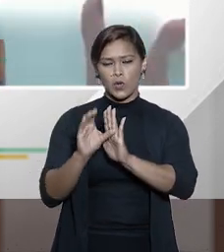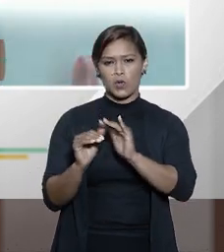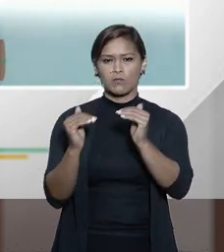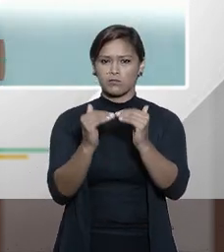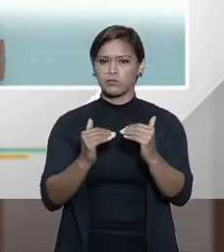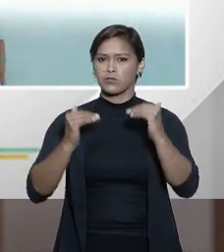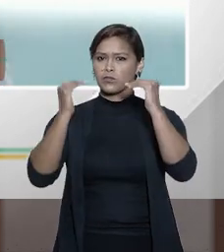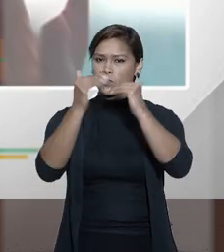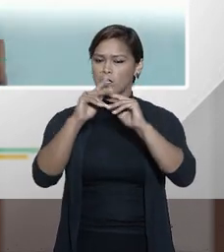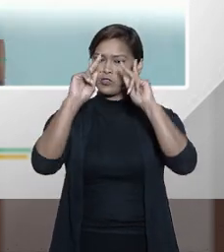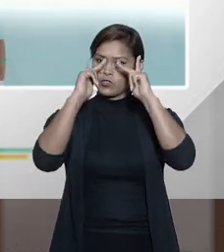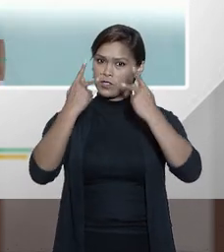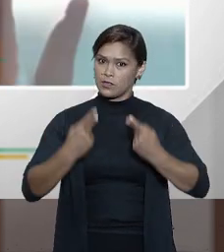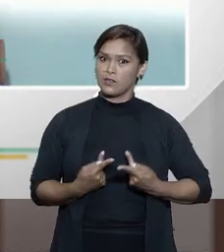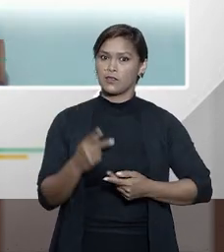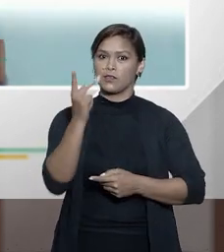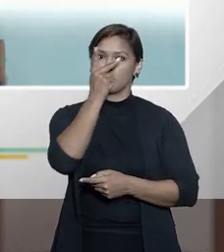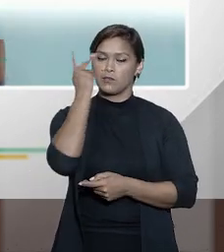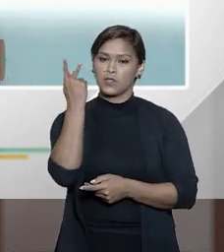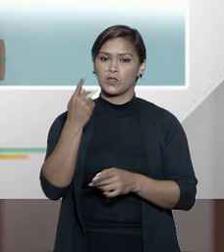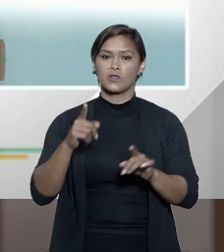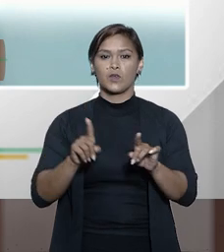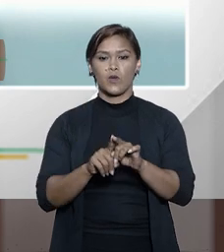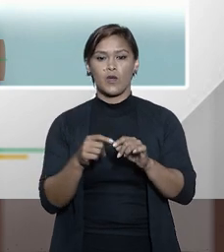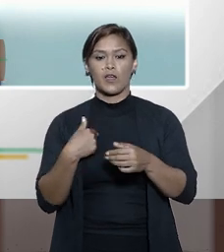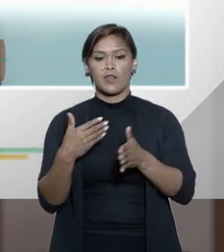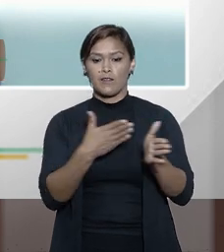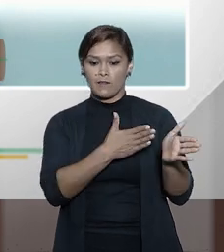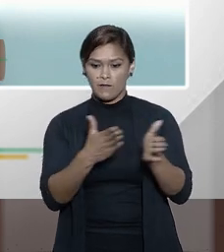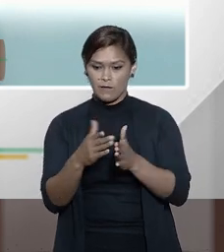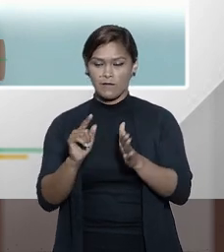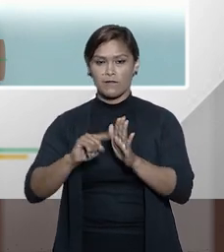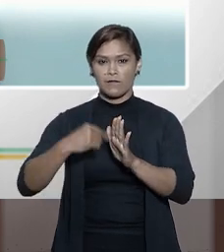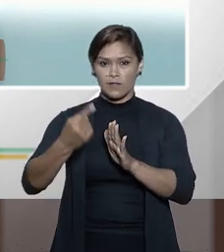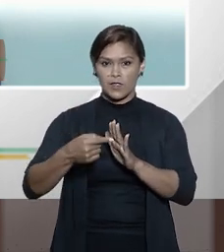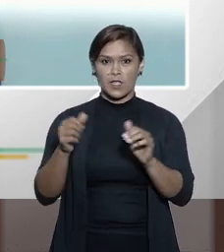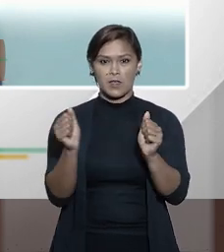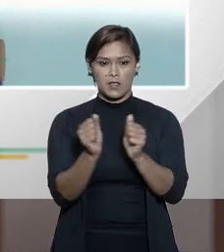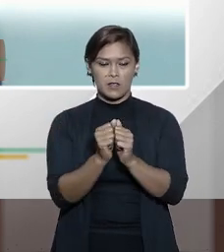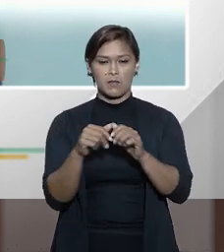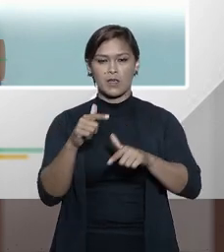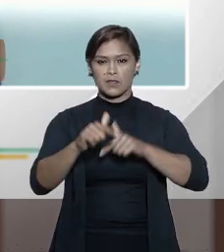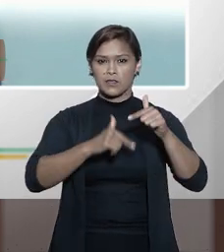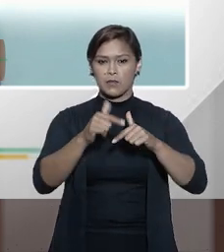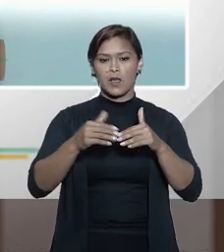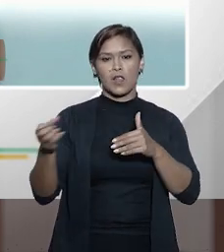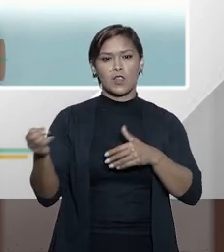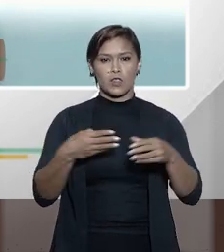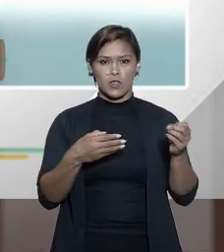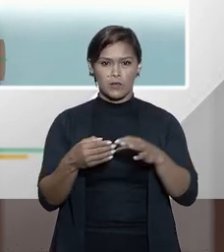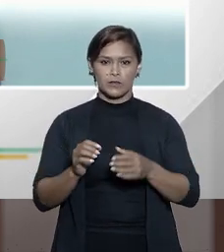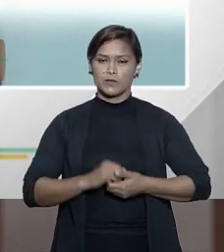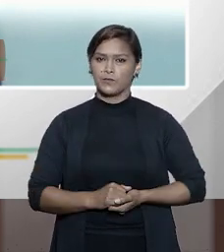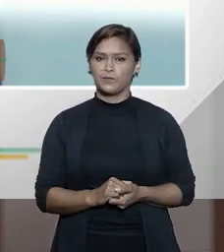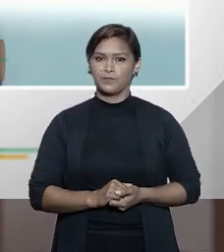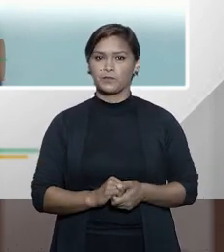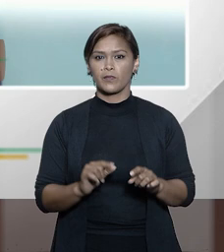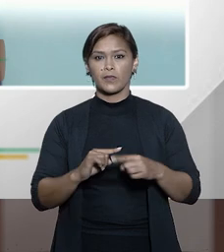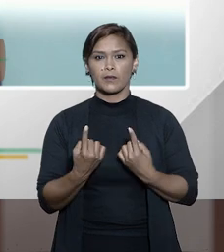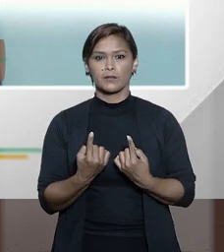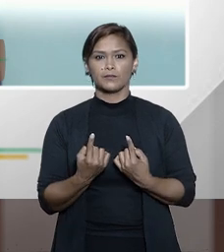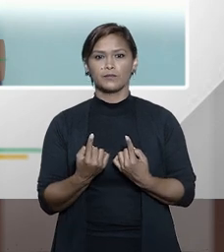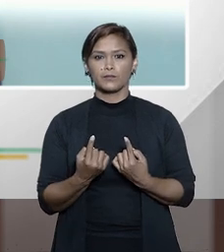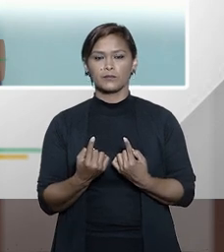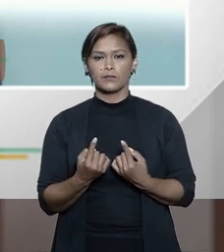soberania, a dignidade da pessoa humana e tal, que vieram também mais, a serem trabalhados mais recentemente. Mas,